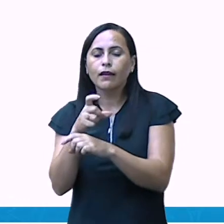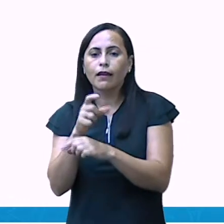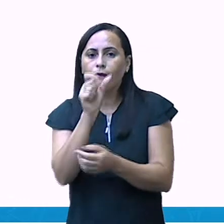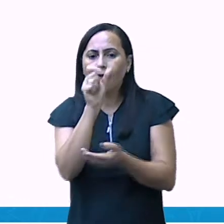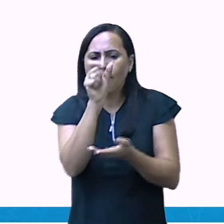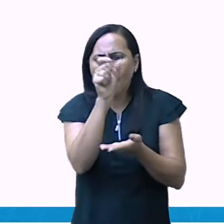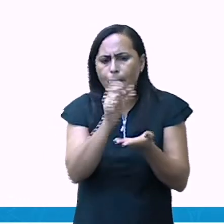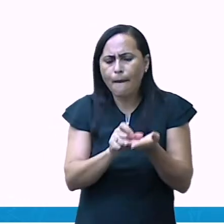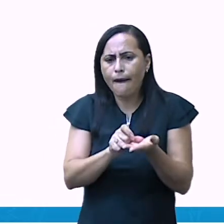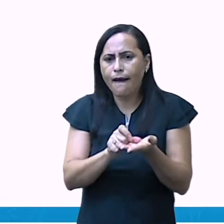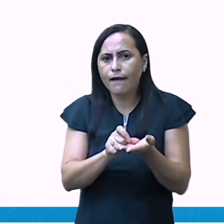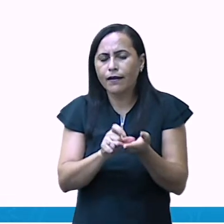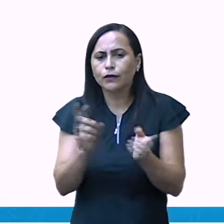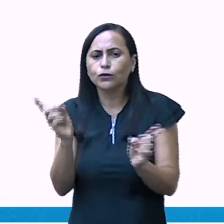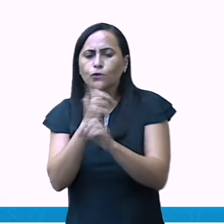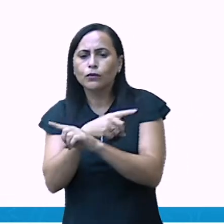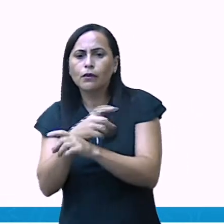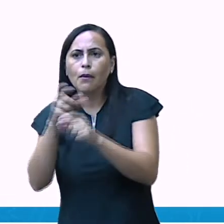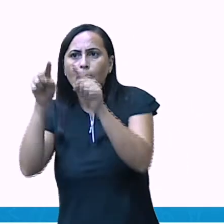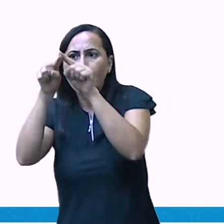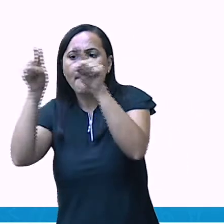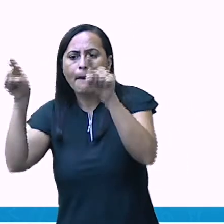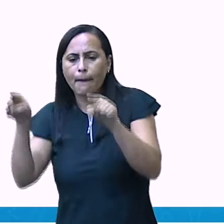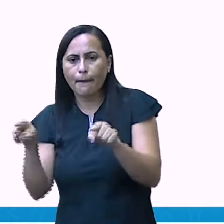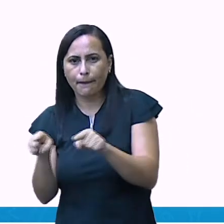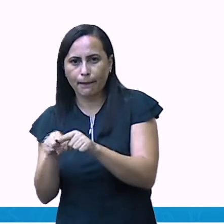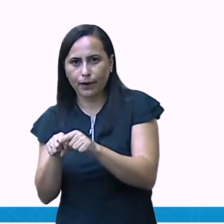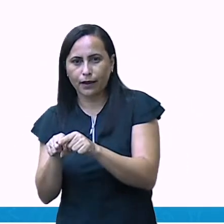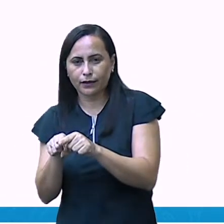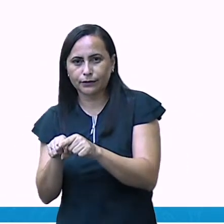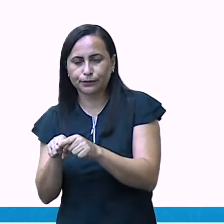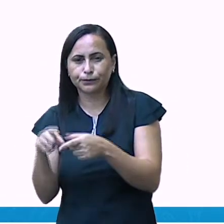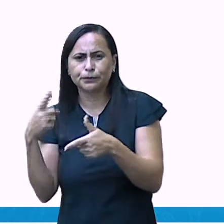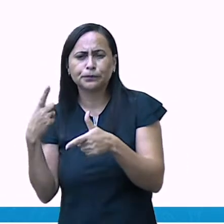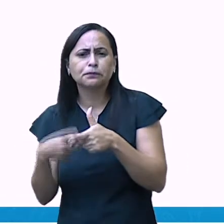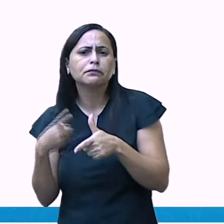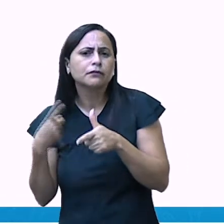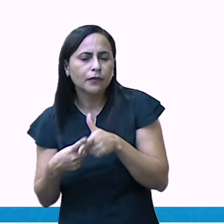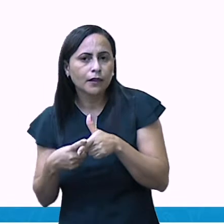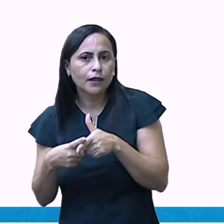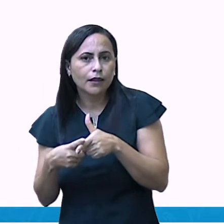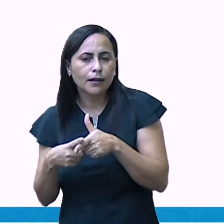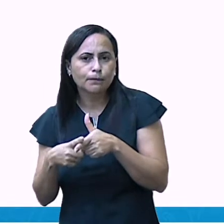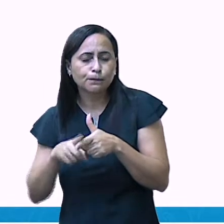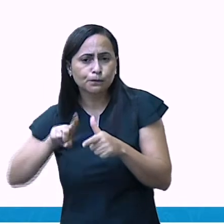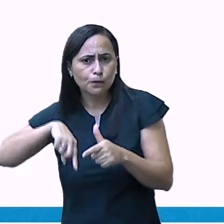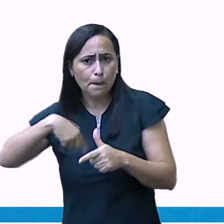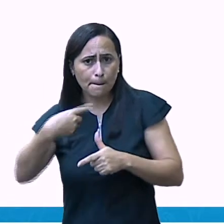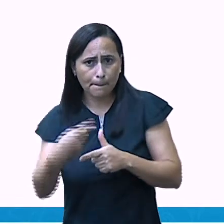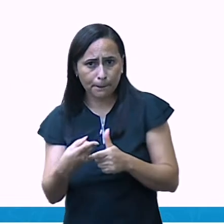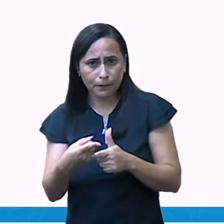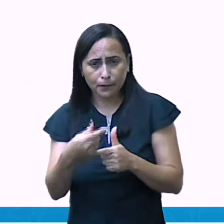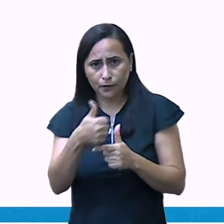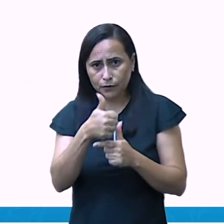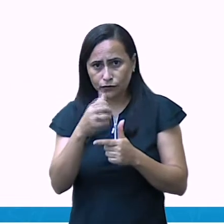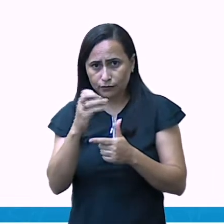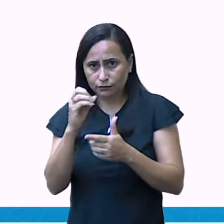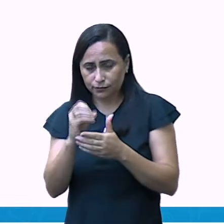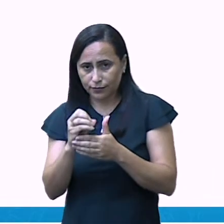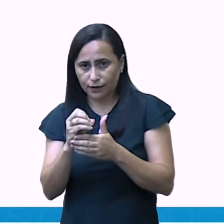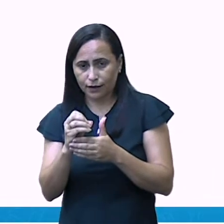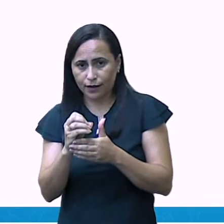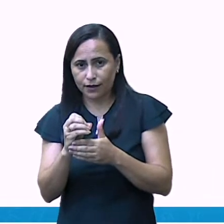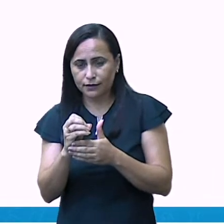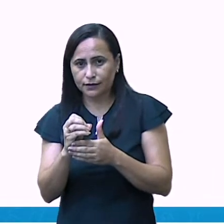Por quê? A partir de 10 barrinhas, eu tenho 100. E o 100